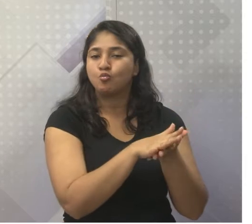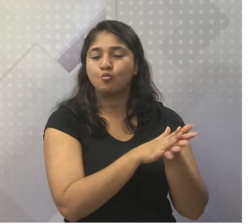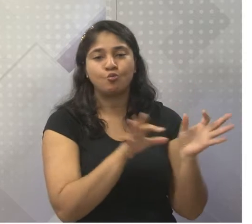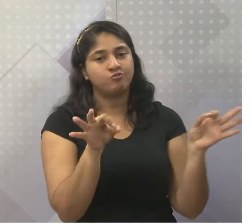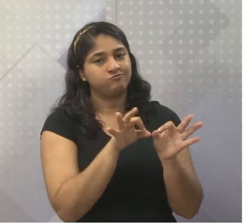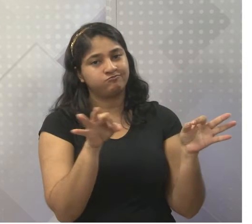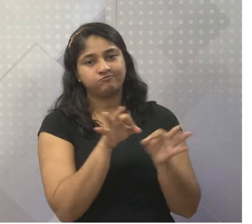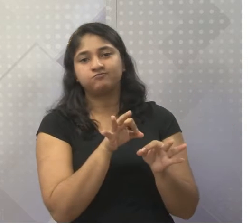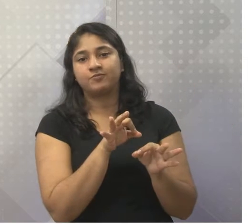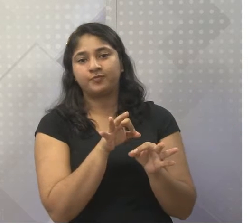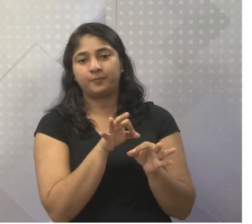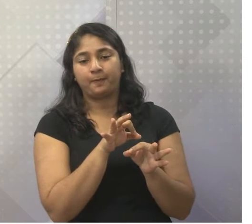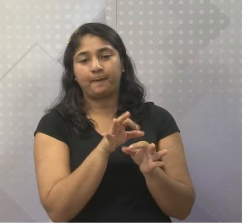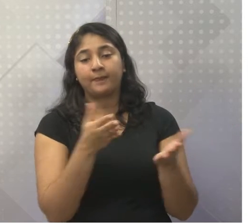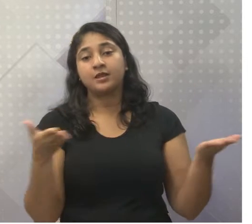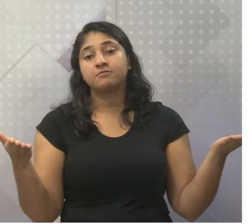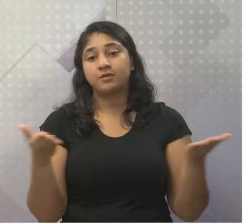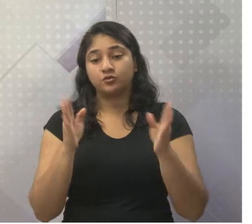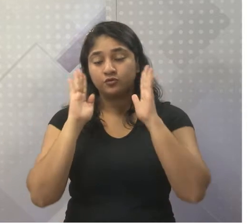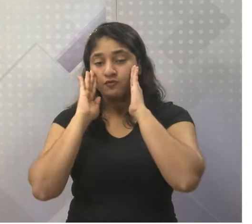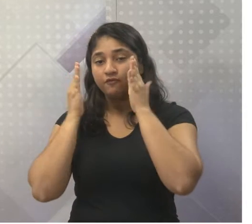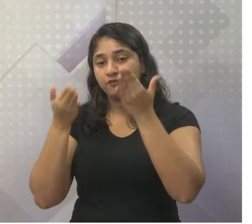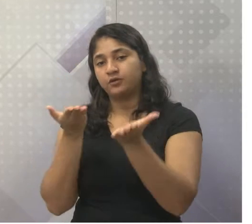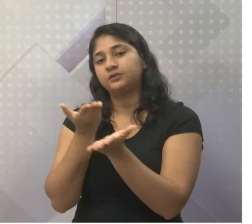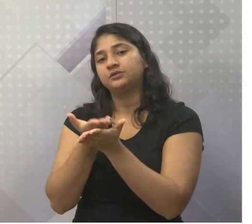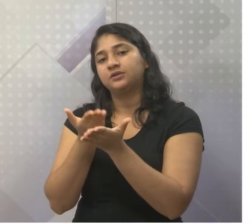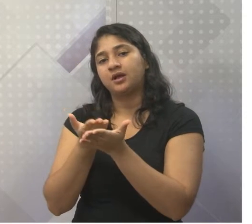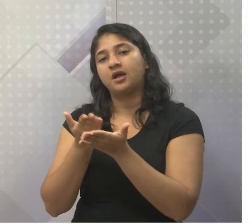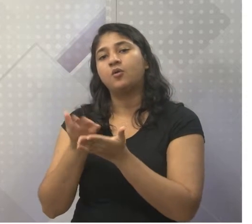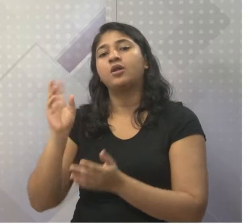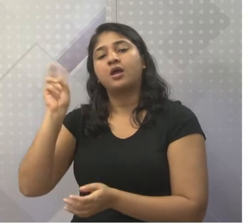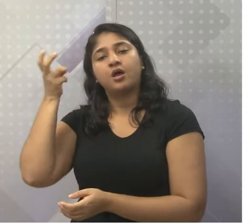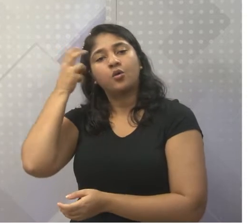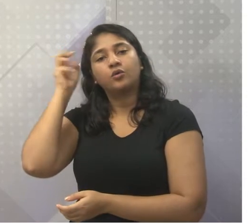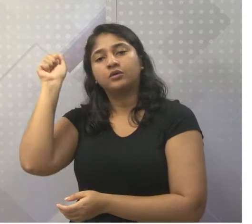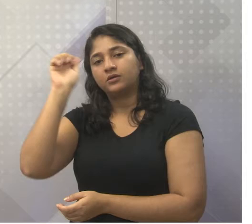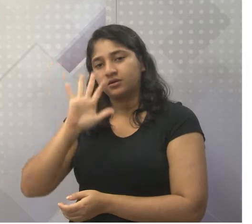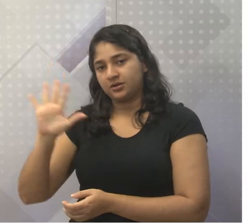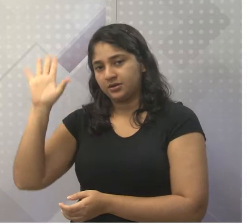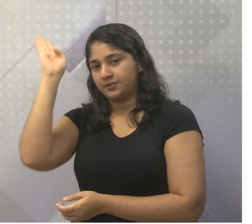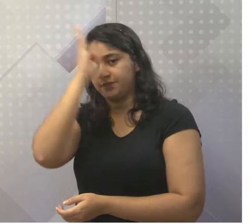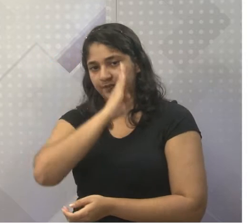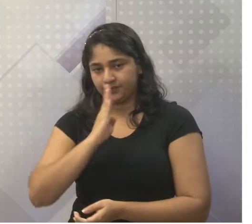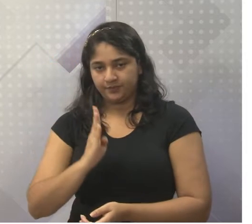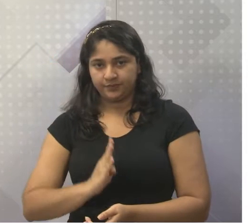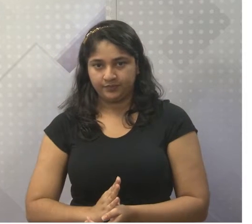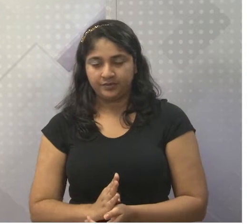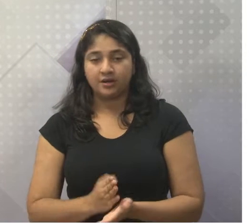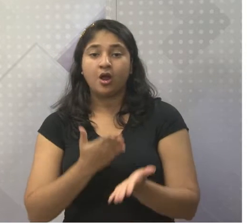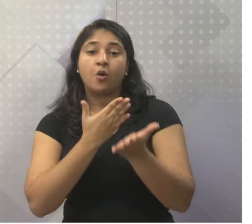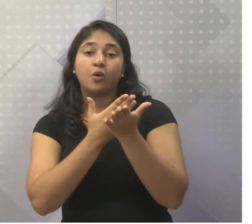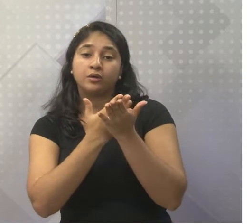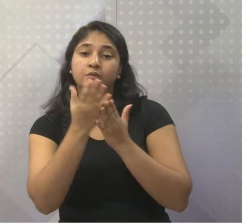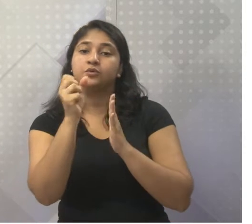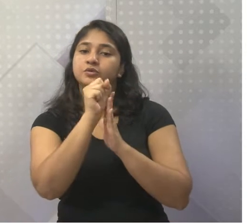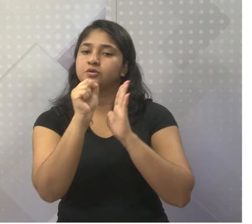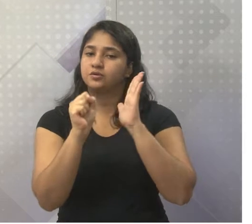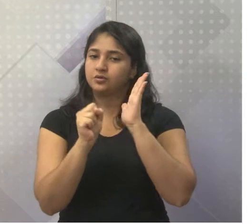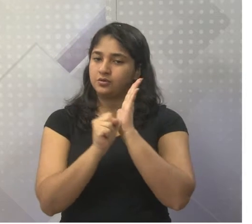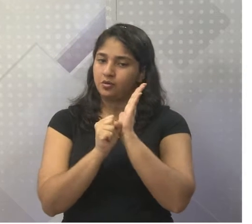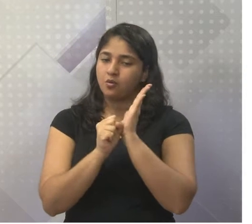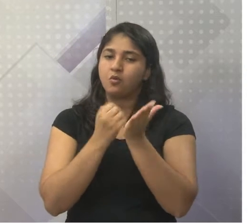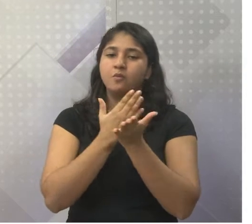nosso tema é a cultura afro-brasileira, tá bom? E aí, no início do século XX, aí sim, começou a ser